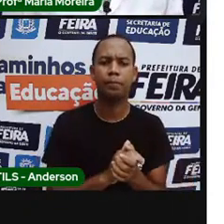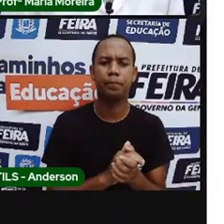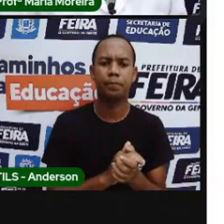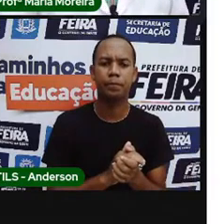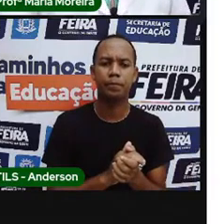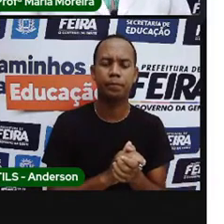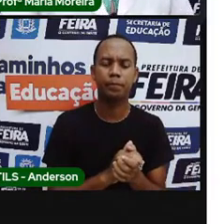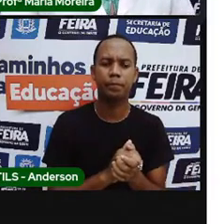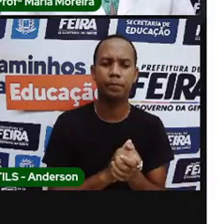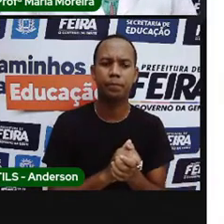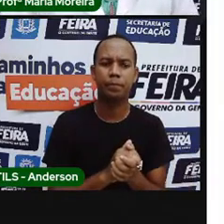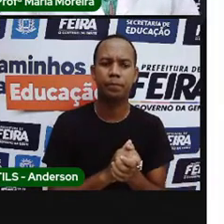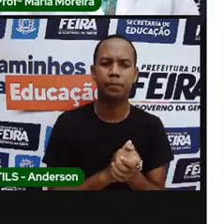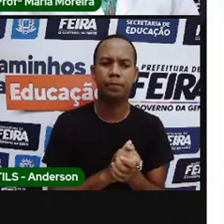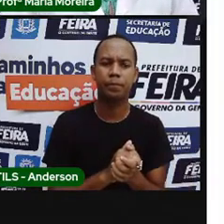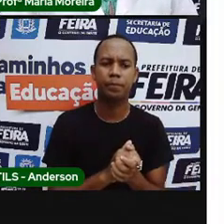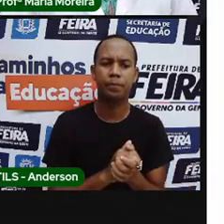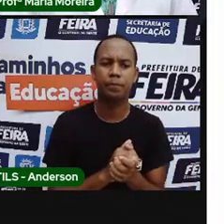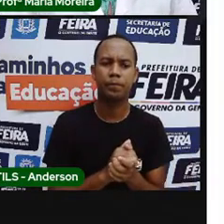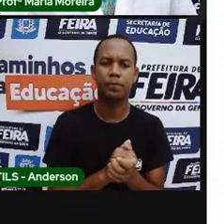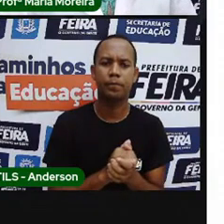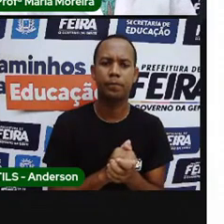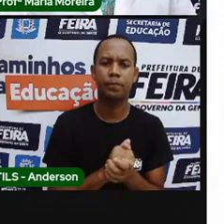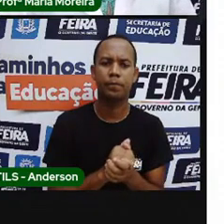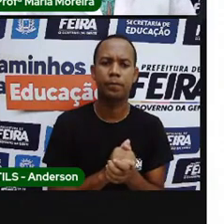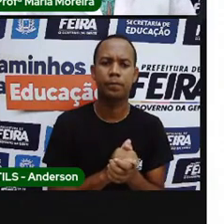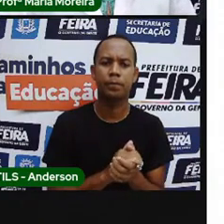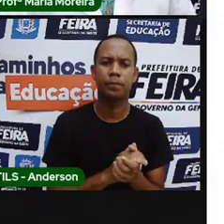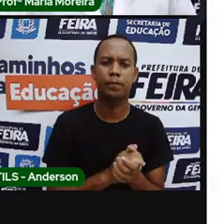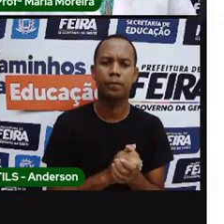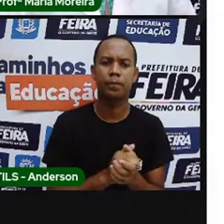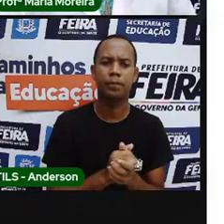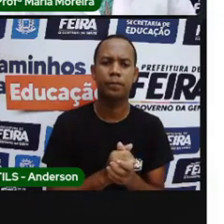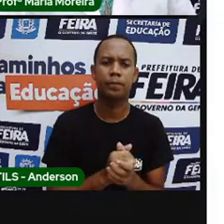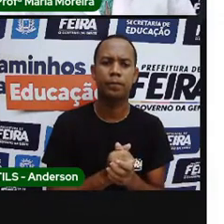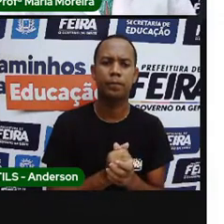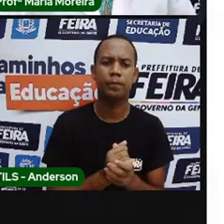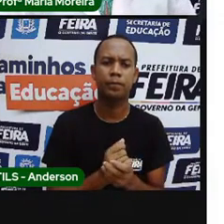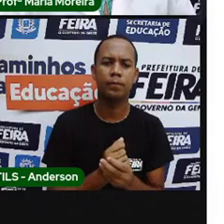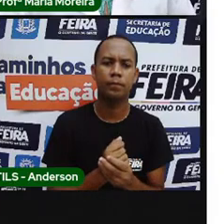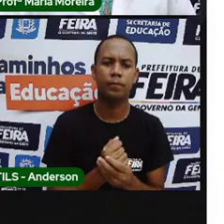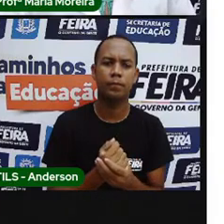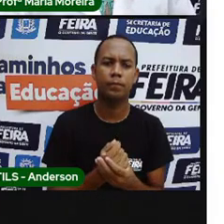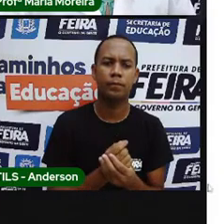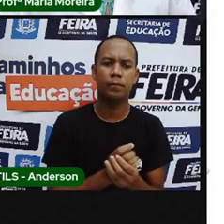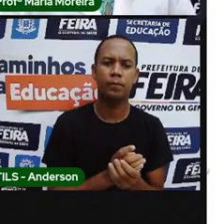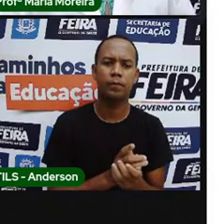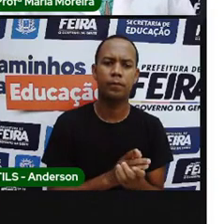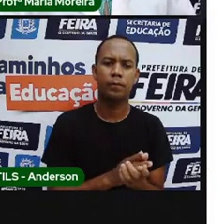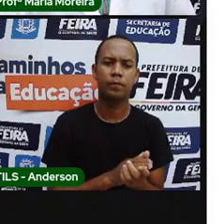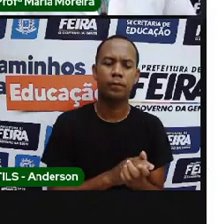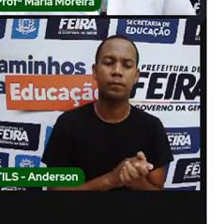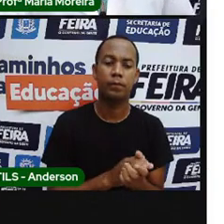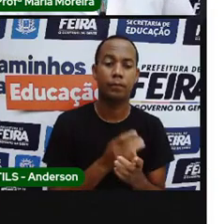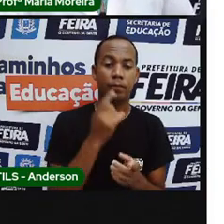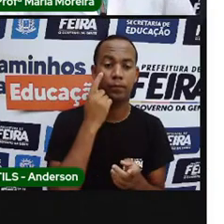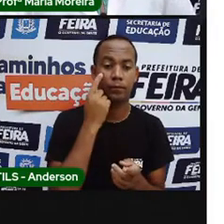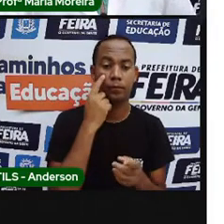diminuo também a minha produção de lixo. E isso é bem bacana. Bom,